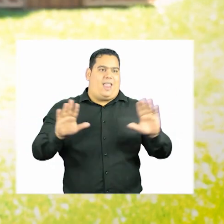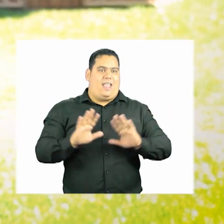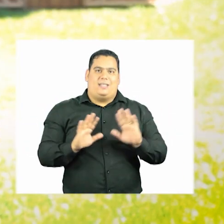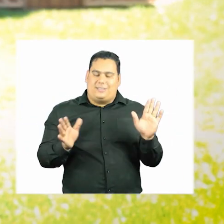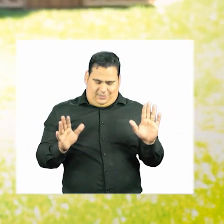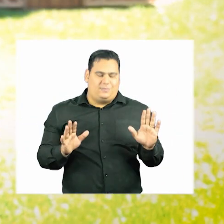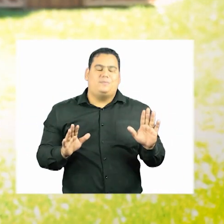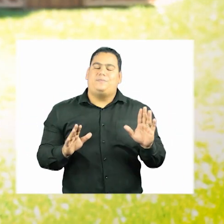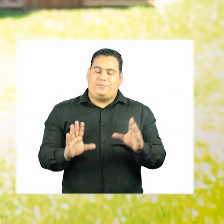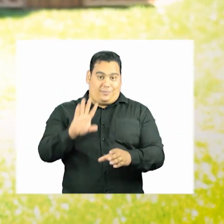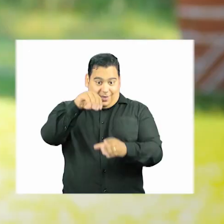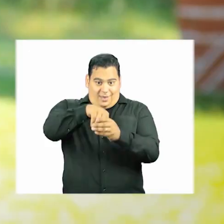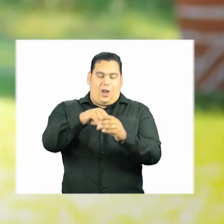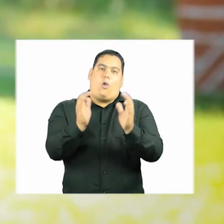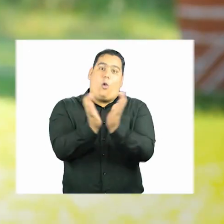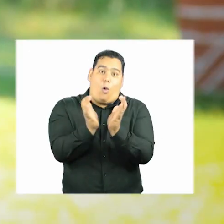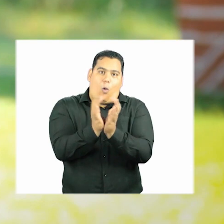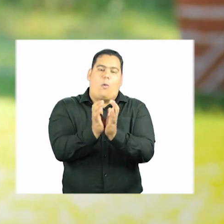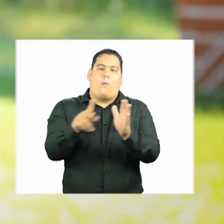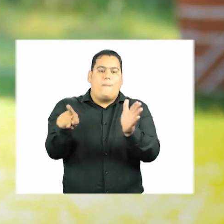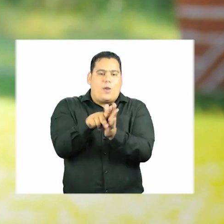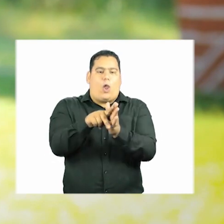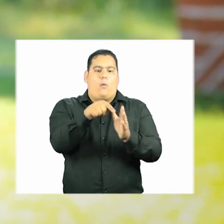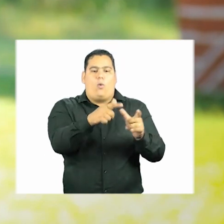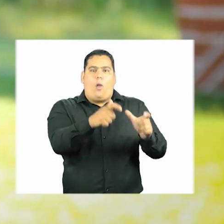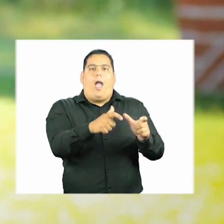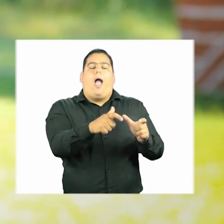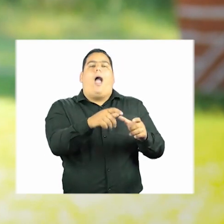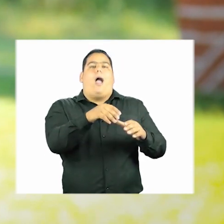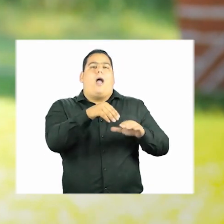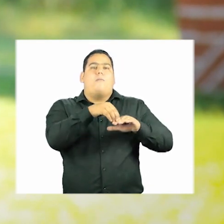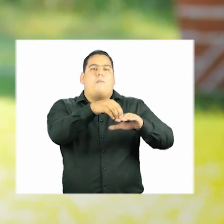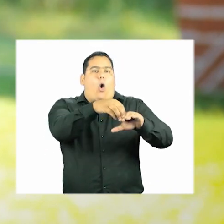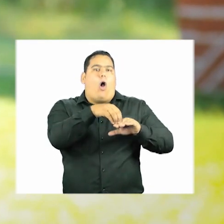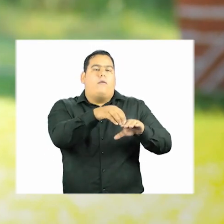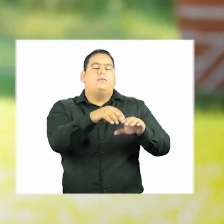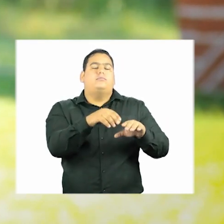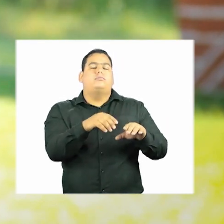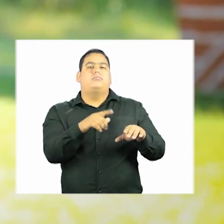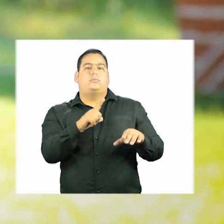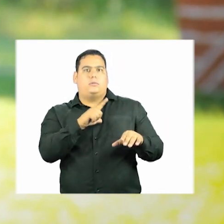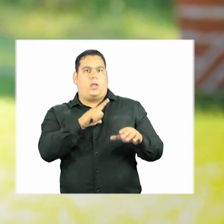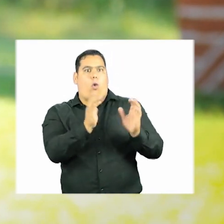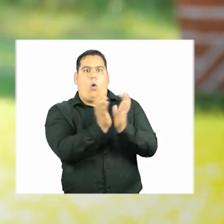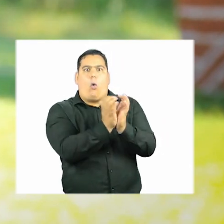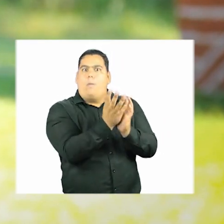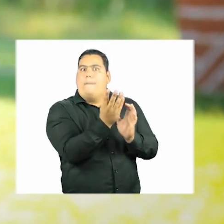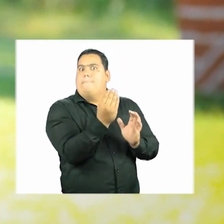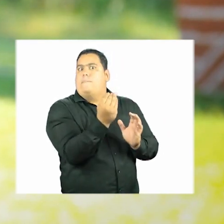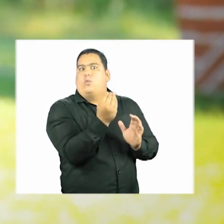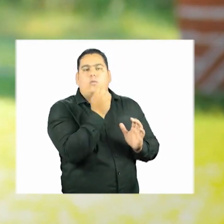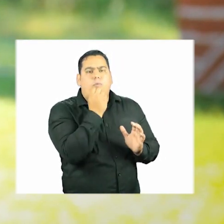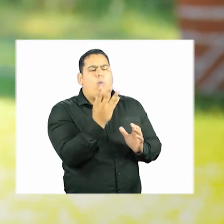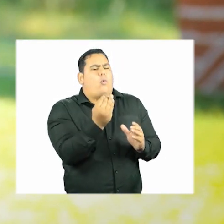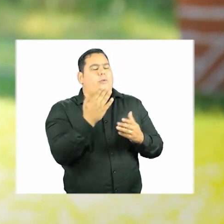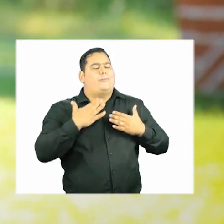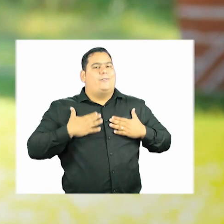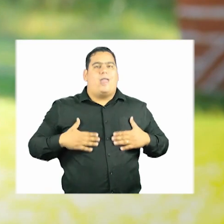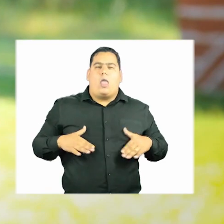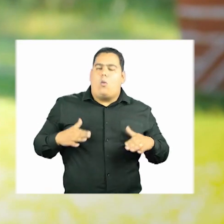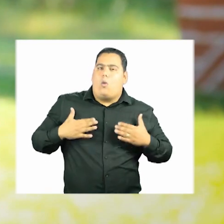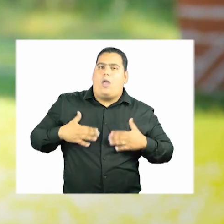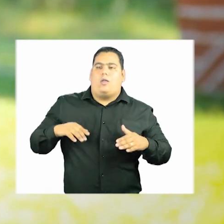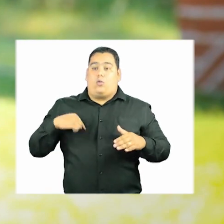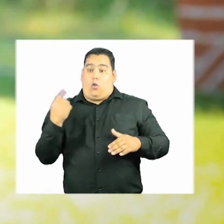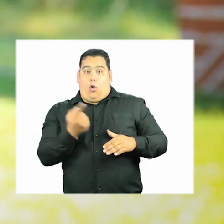rotina totalmente diferente. Dentro da equipe da unidade móvel, existe uma equipe muito coesa, muito